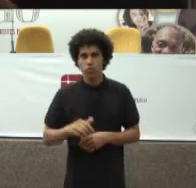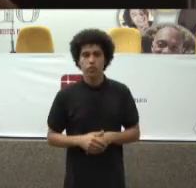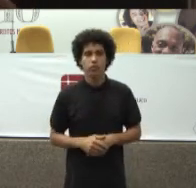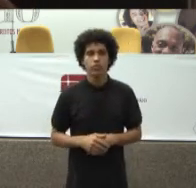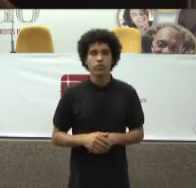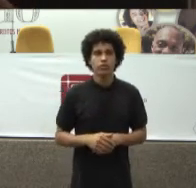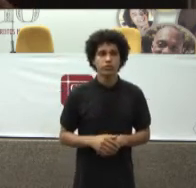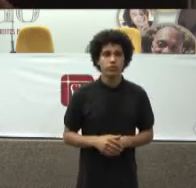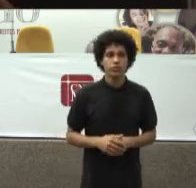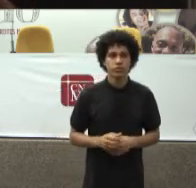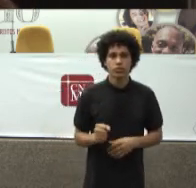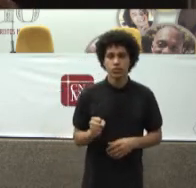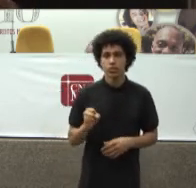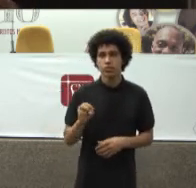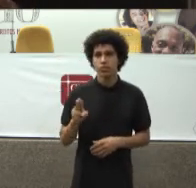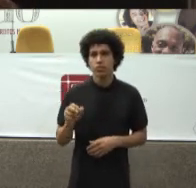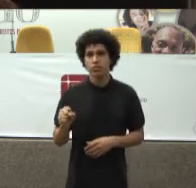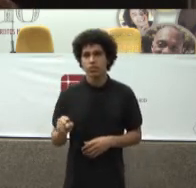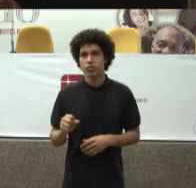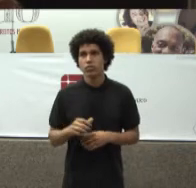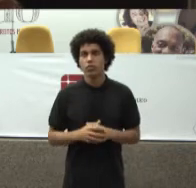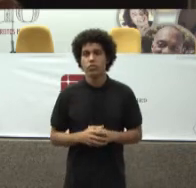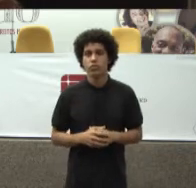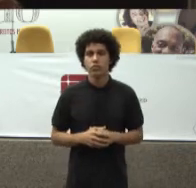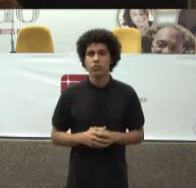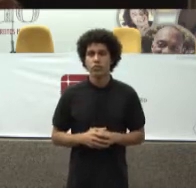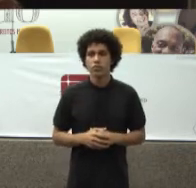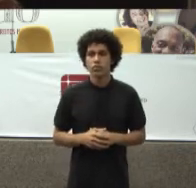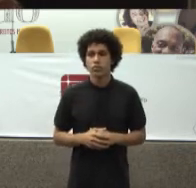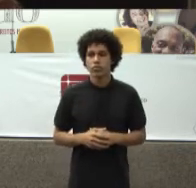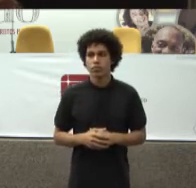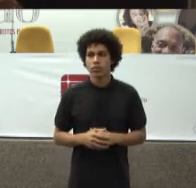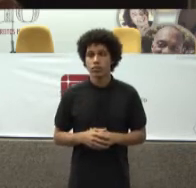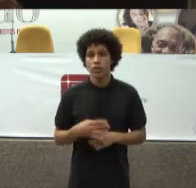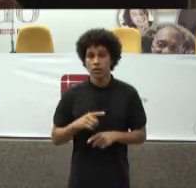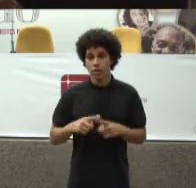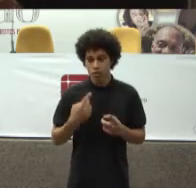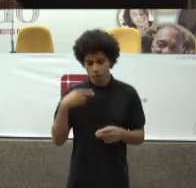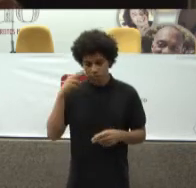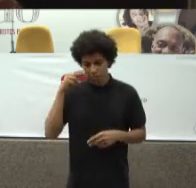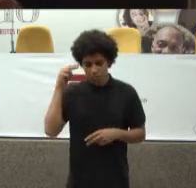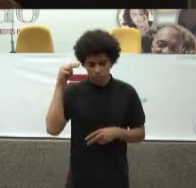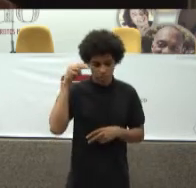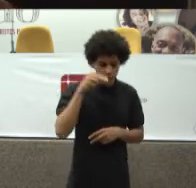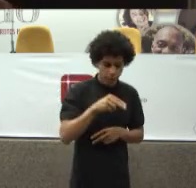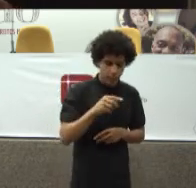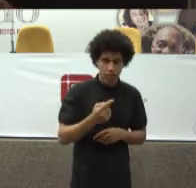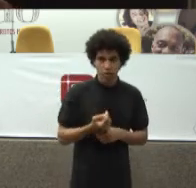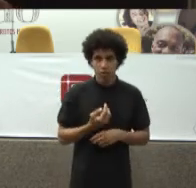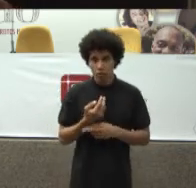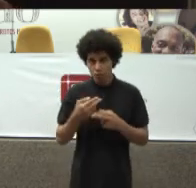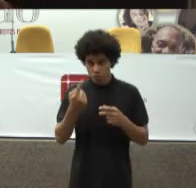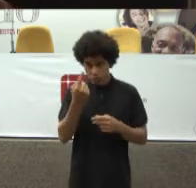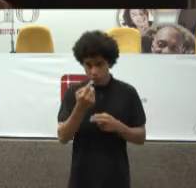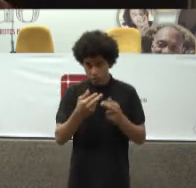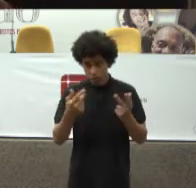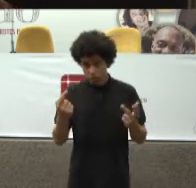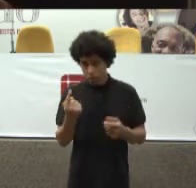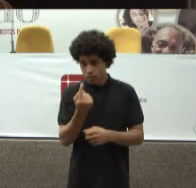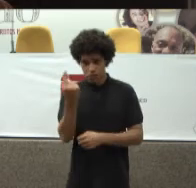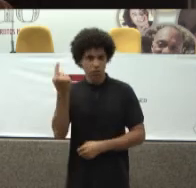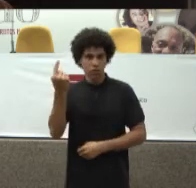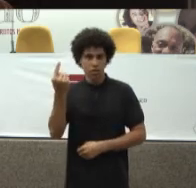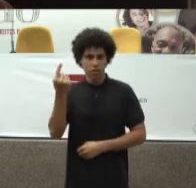entanto Temos de ver Na gestão Desse sistema Como uma Coisa Única Para o SUS Não importa